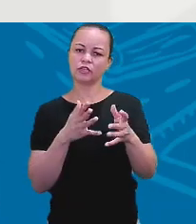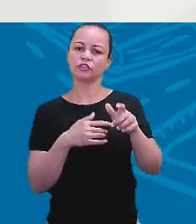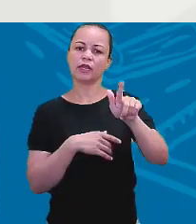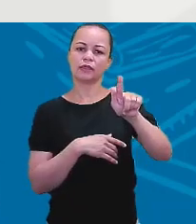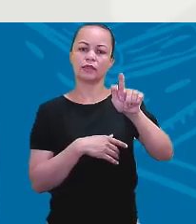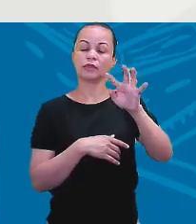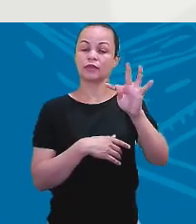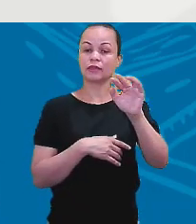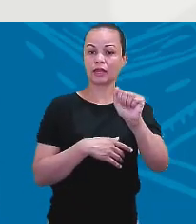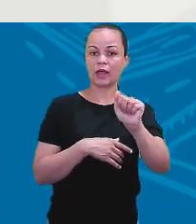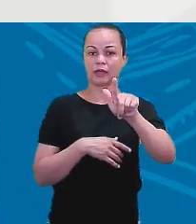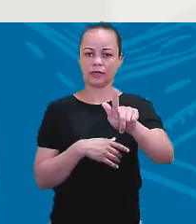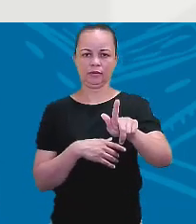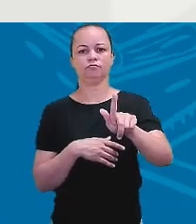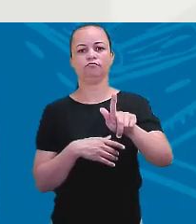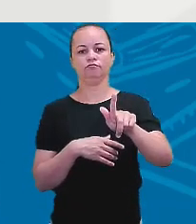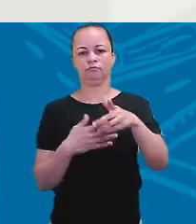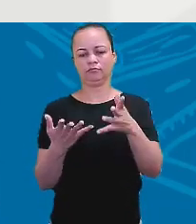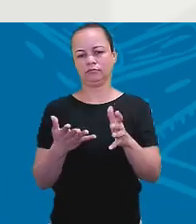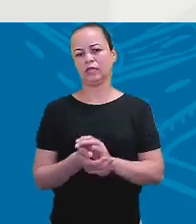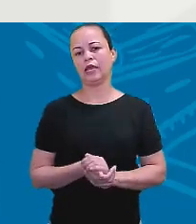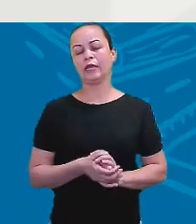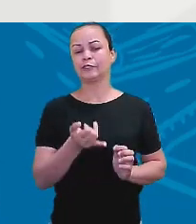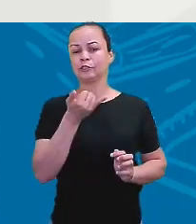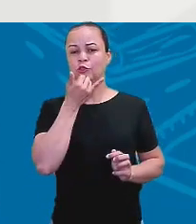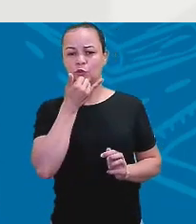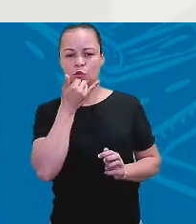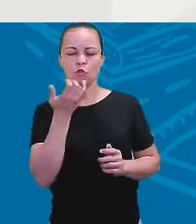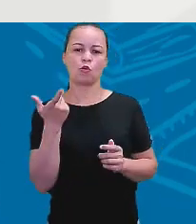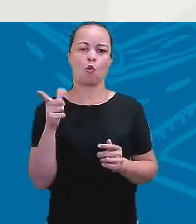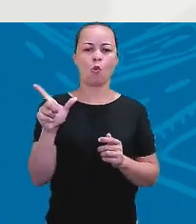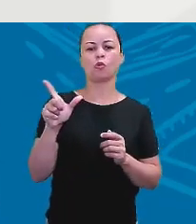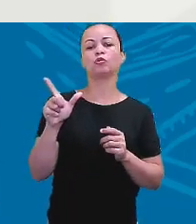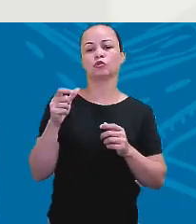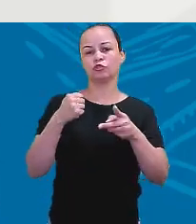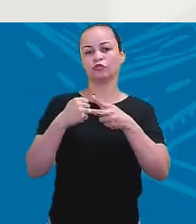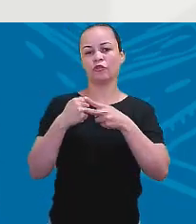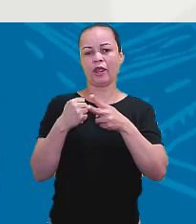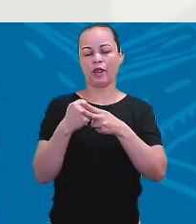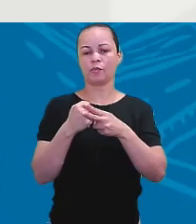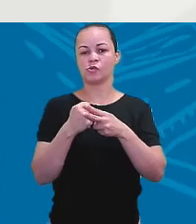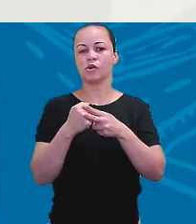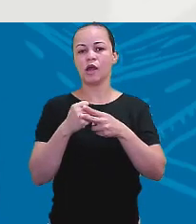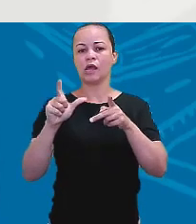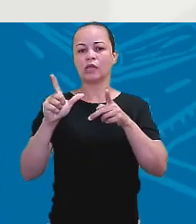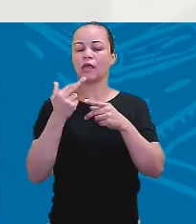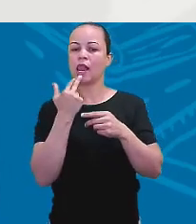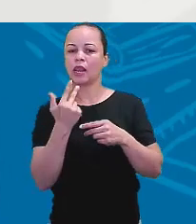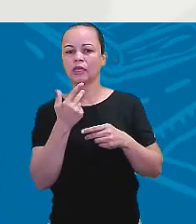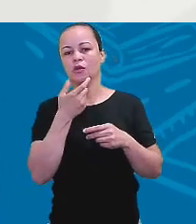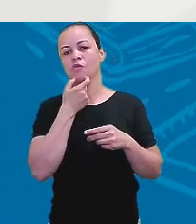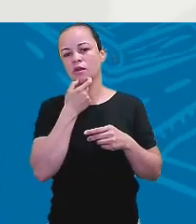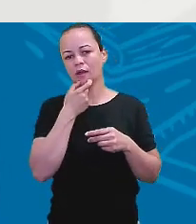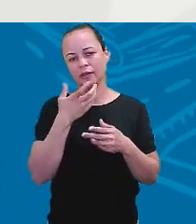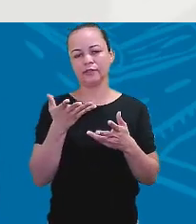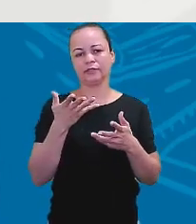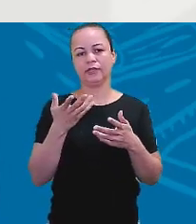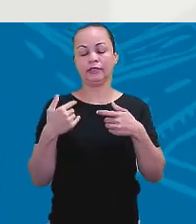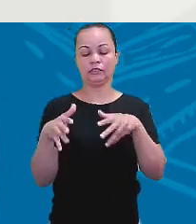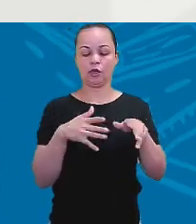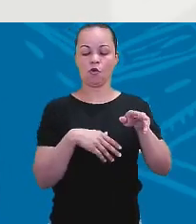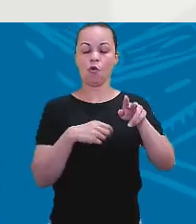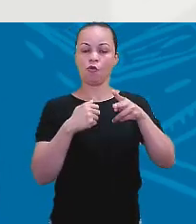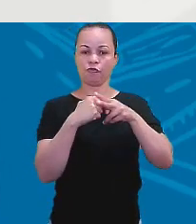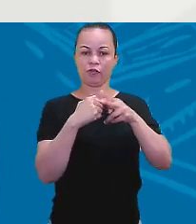Eu costumo dizer, quem me desculpe os outros verbos da língua inglesa, mas eu costumo dizer que o verbo to be é um verbo rico. Sabe por quê? Porque ele